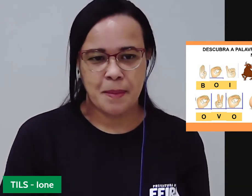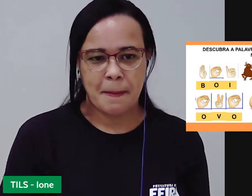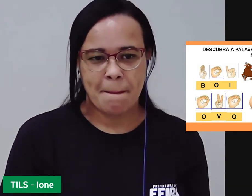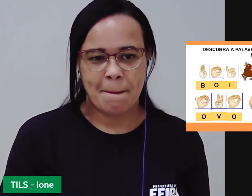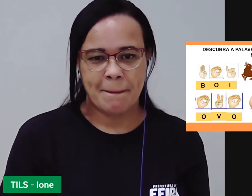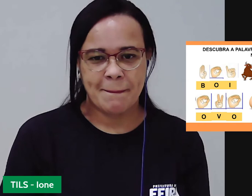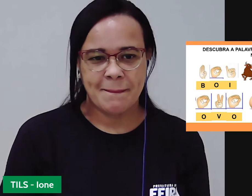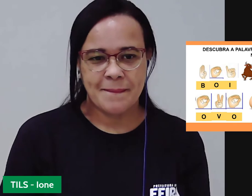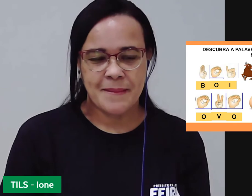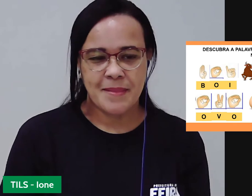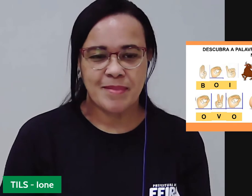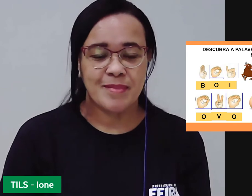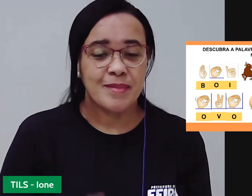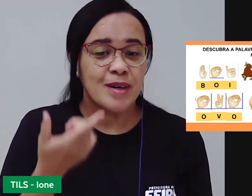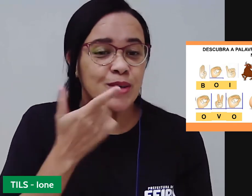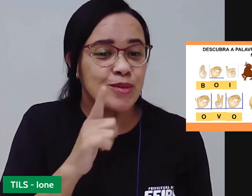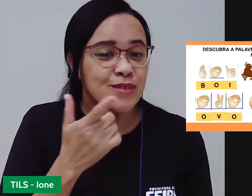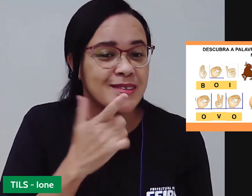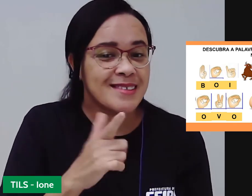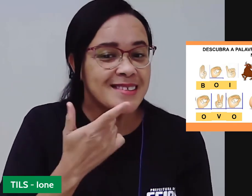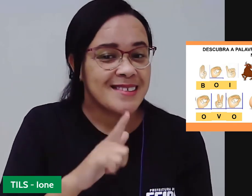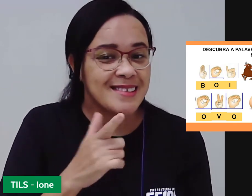Conseguiu descobrir?